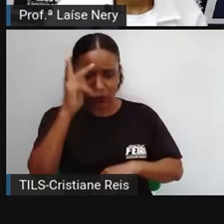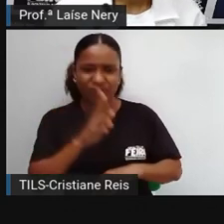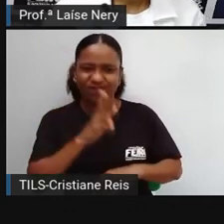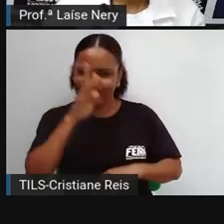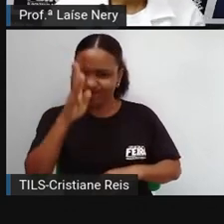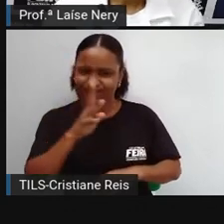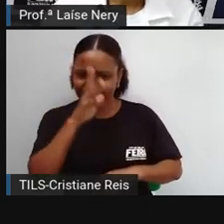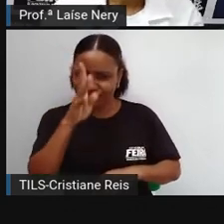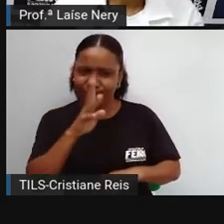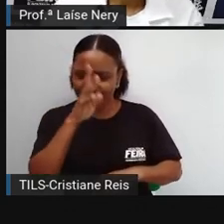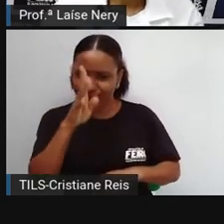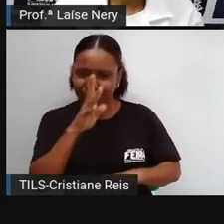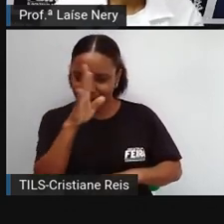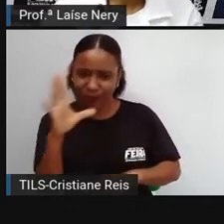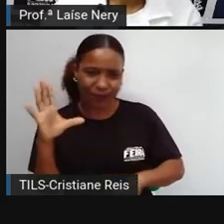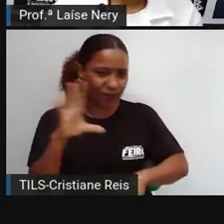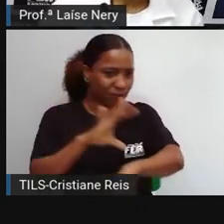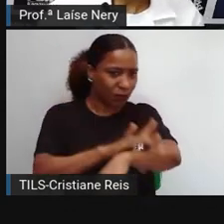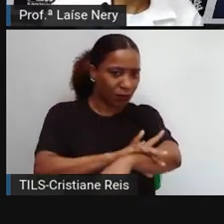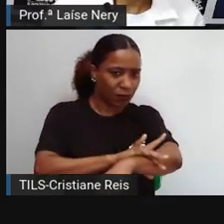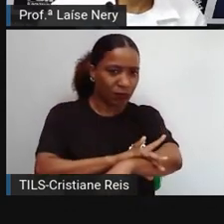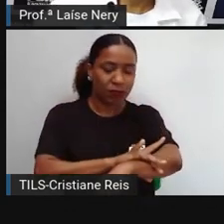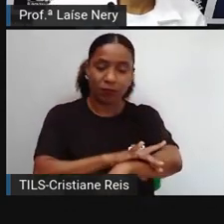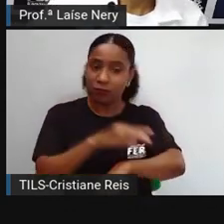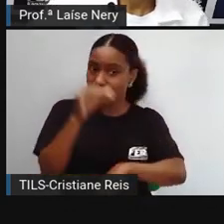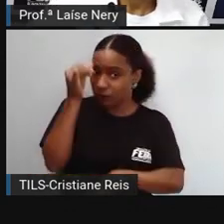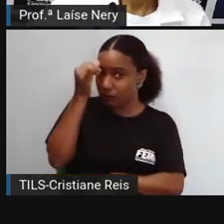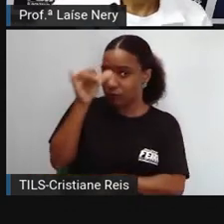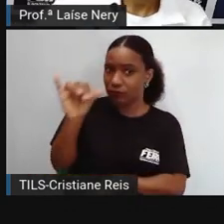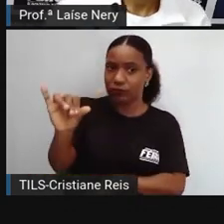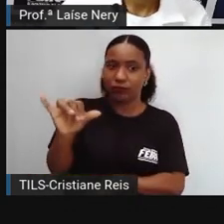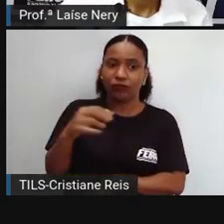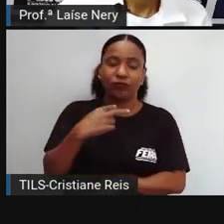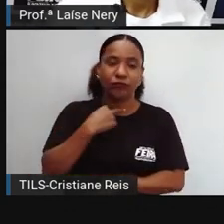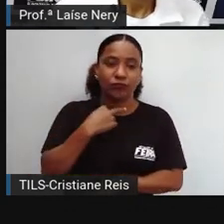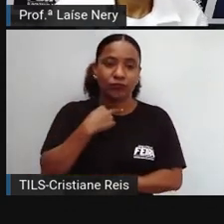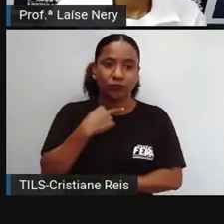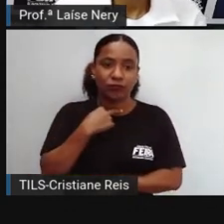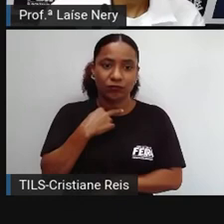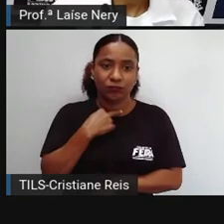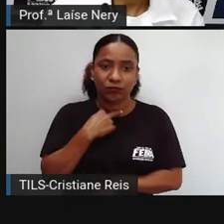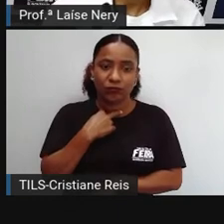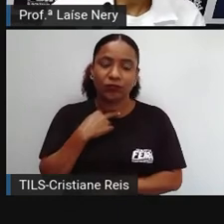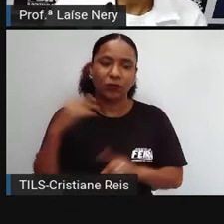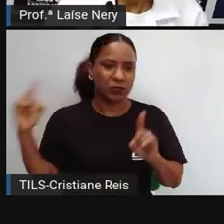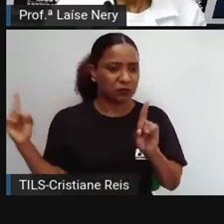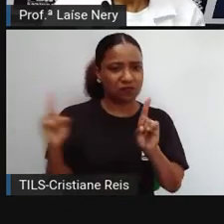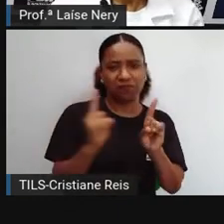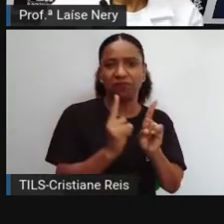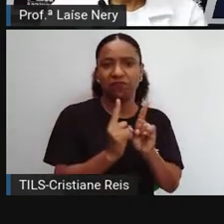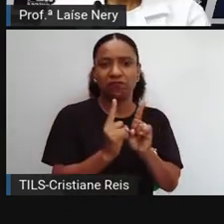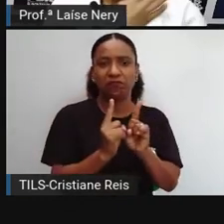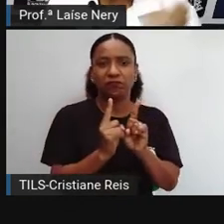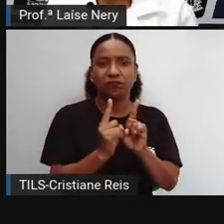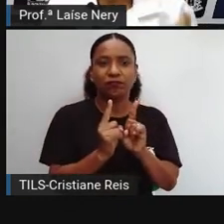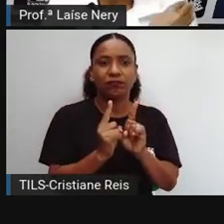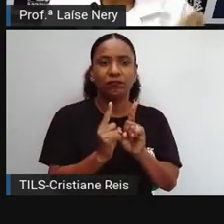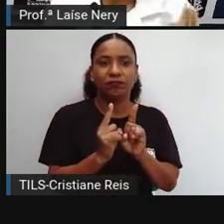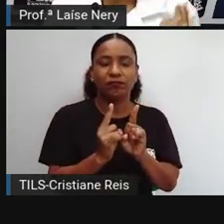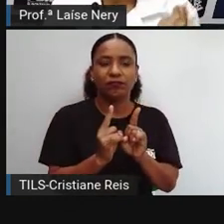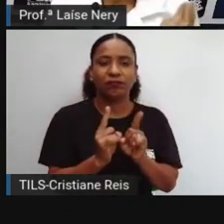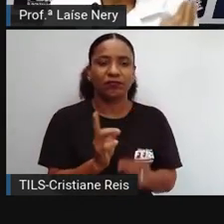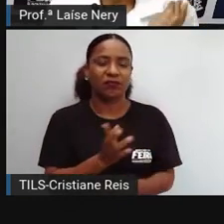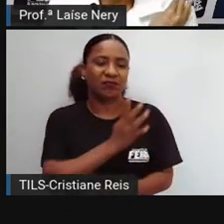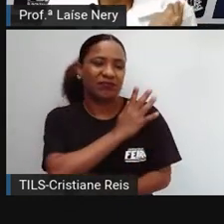sem permissão. Então, uma pessoa que chega muito perto de você ou que gosta de